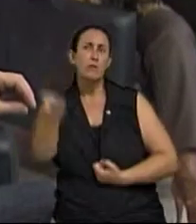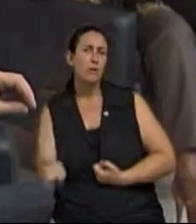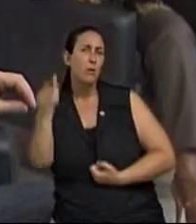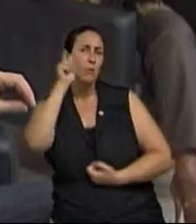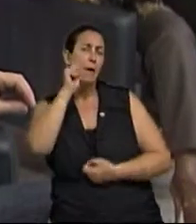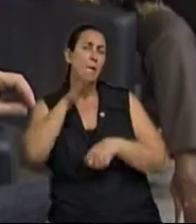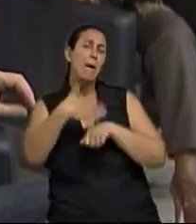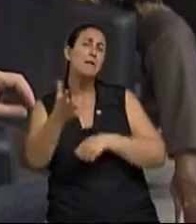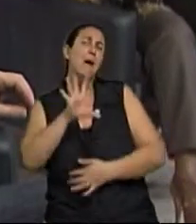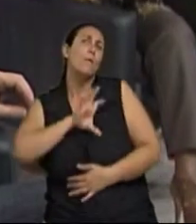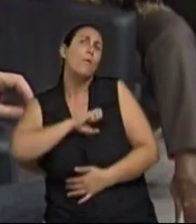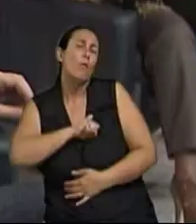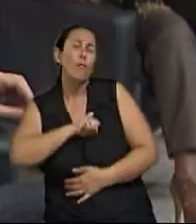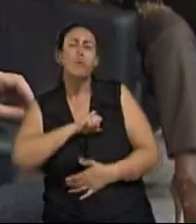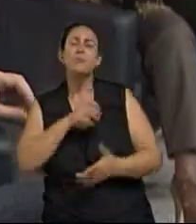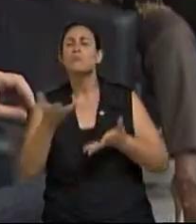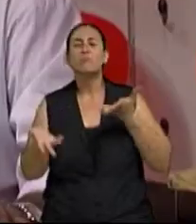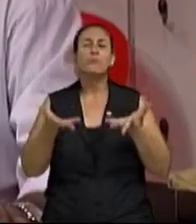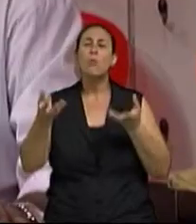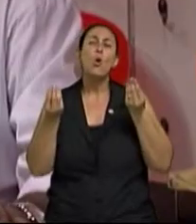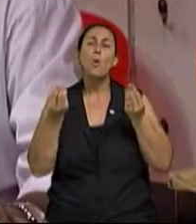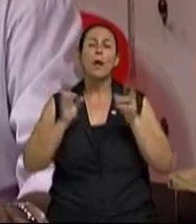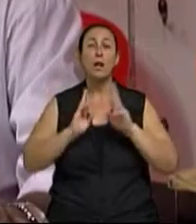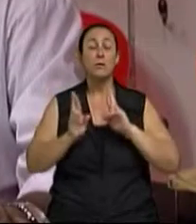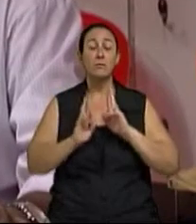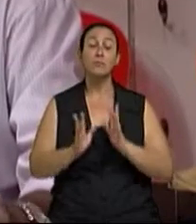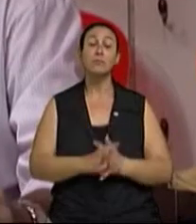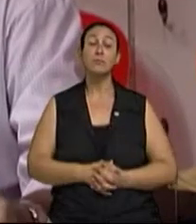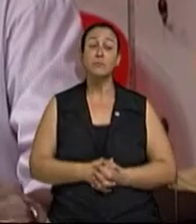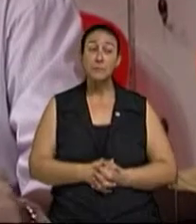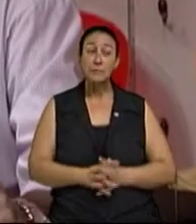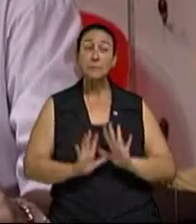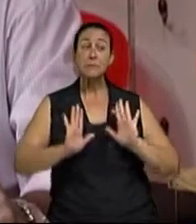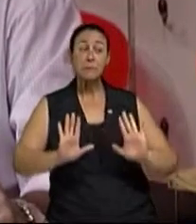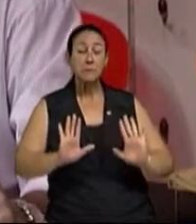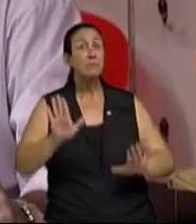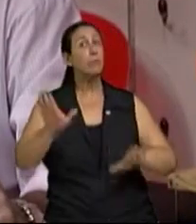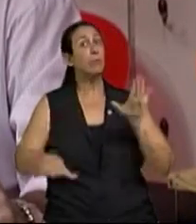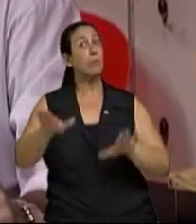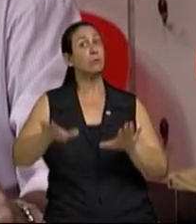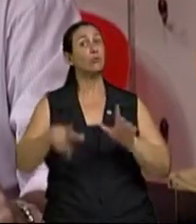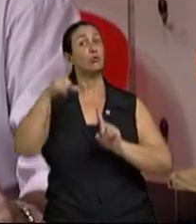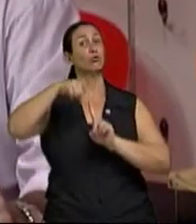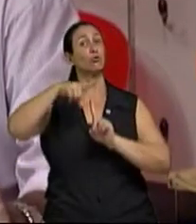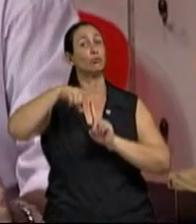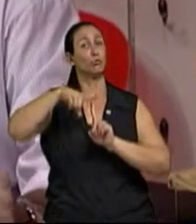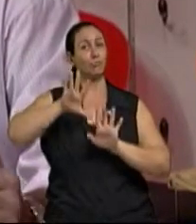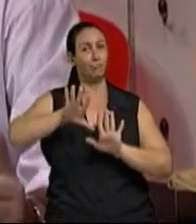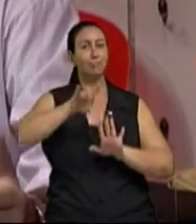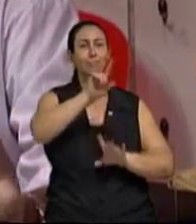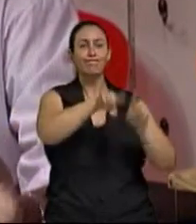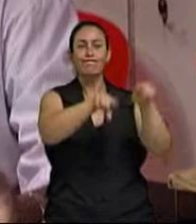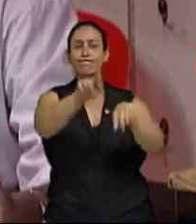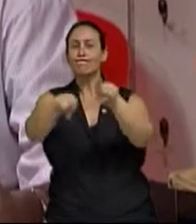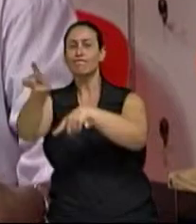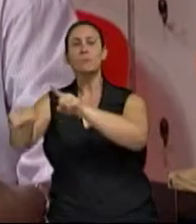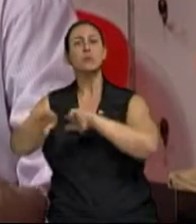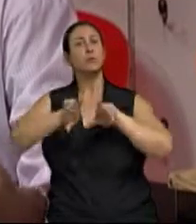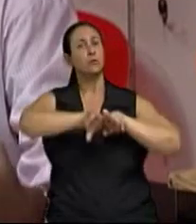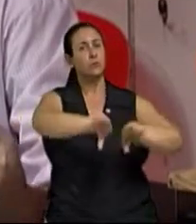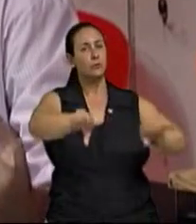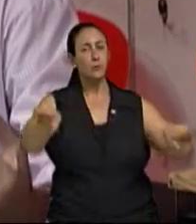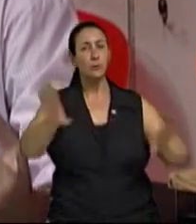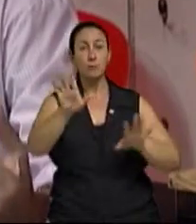Só faz quando ama? É, depende de que homem estamos falando, né? Ah, perfeito. Se nós estamos falando de um homem